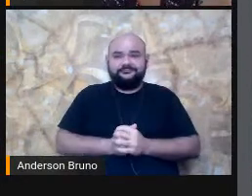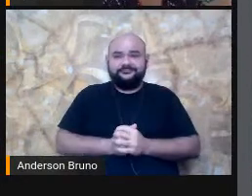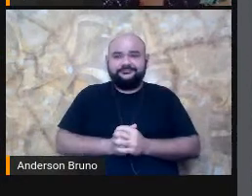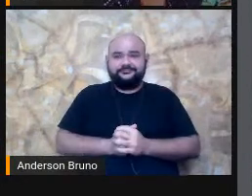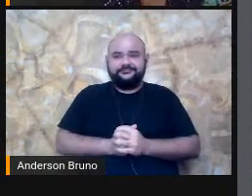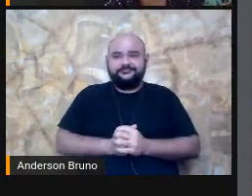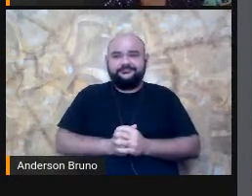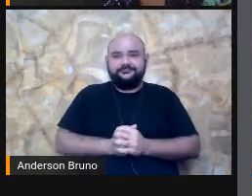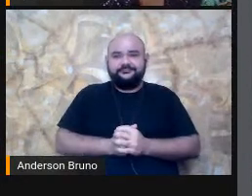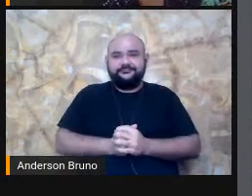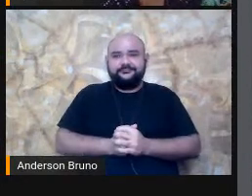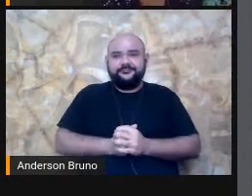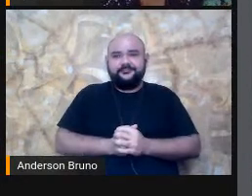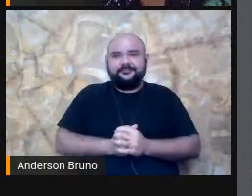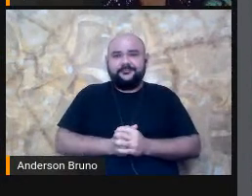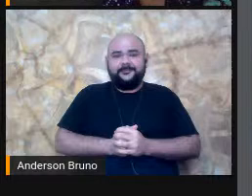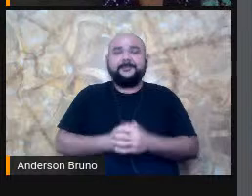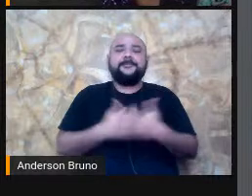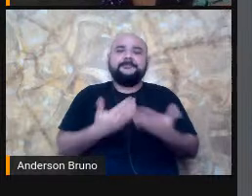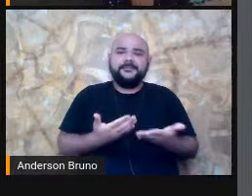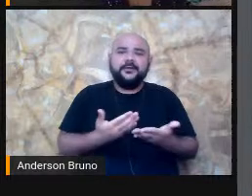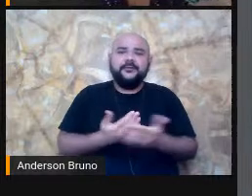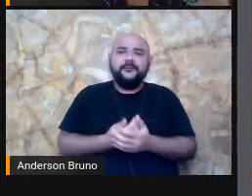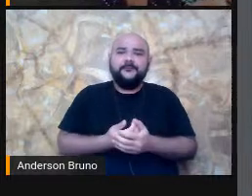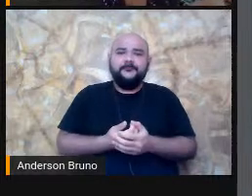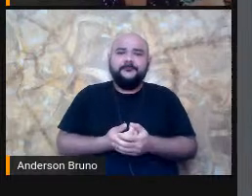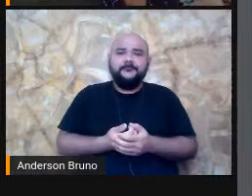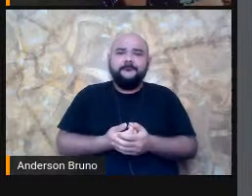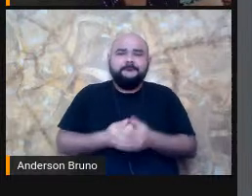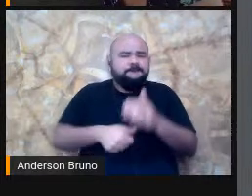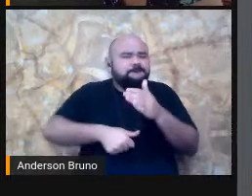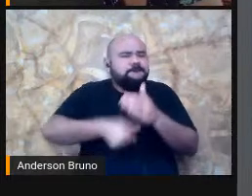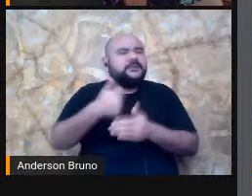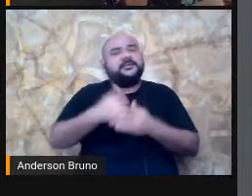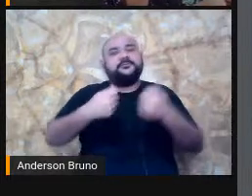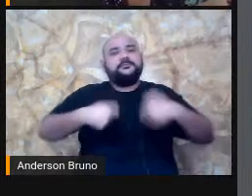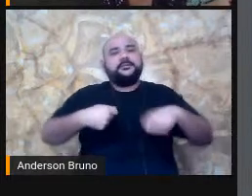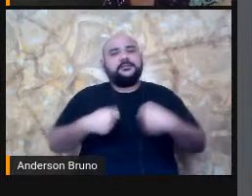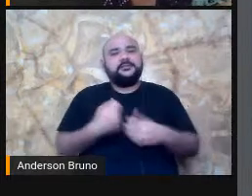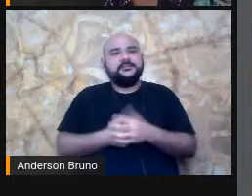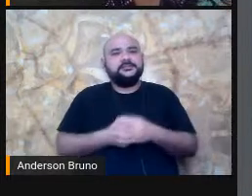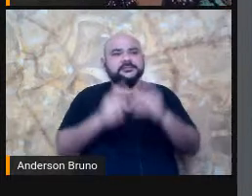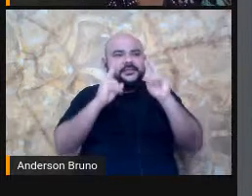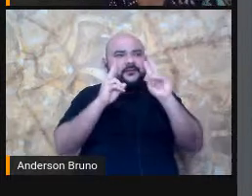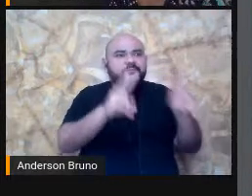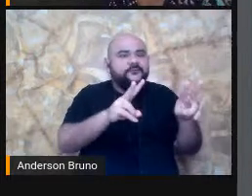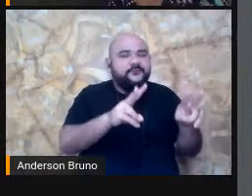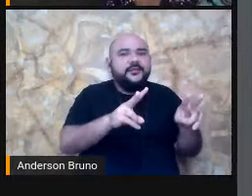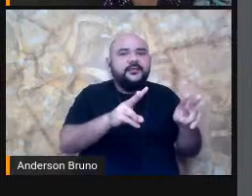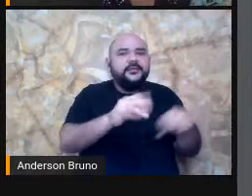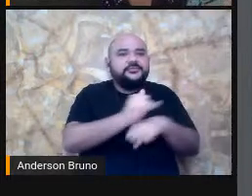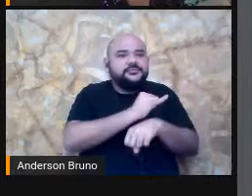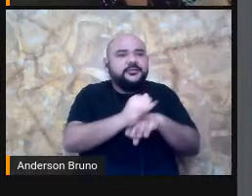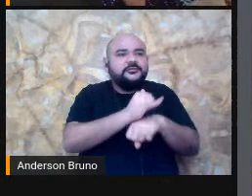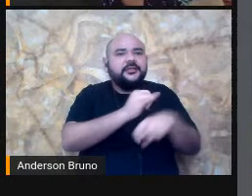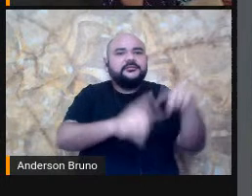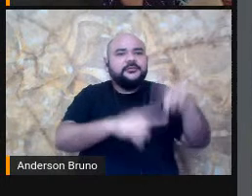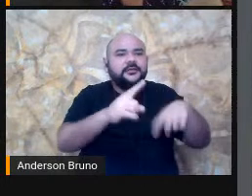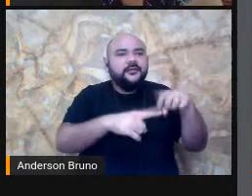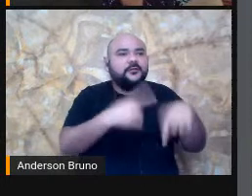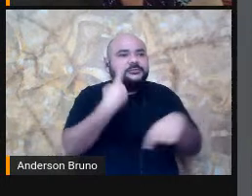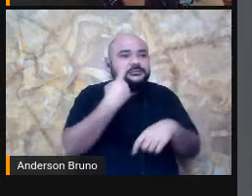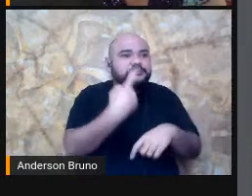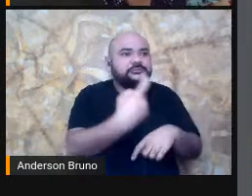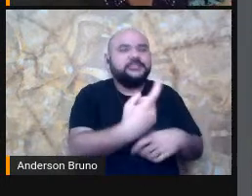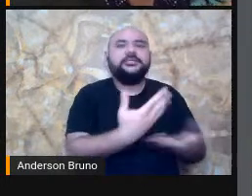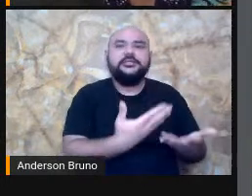Primeiro Conhecer Se interessar A descobrir Os novos Caminhos Eu me coloco Muito A disposição Né?